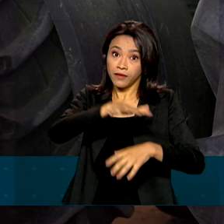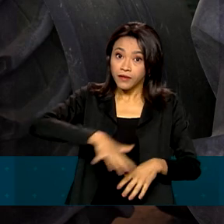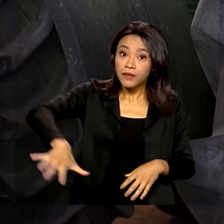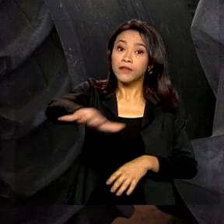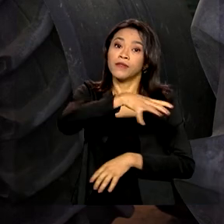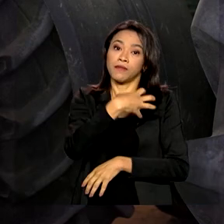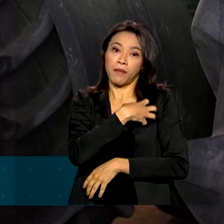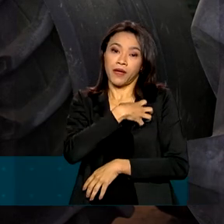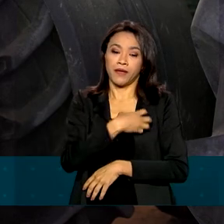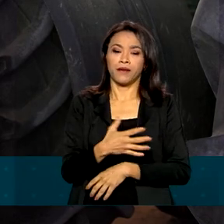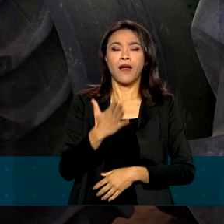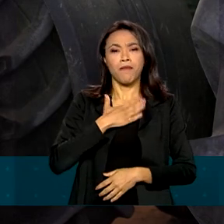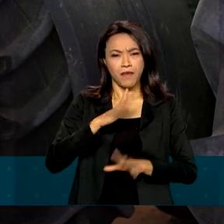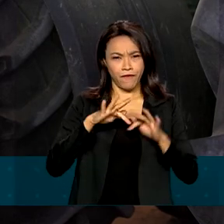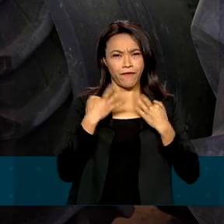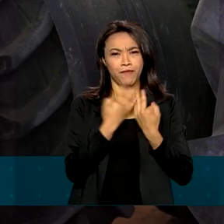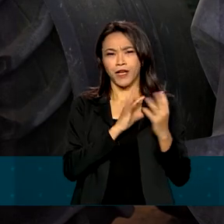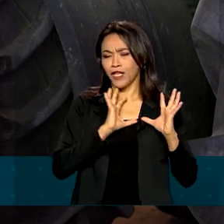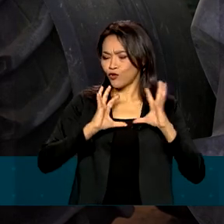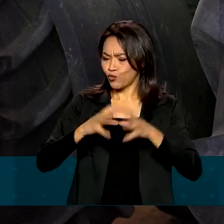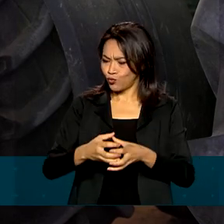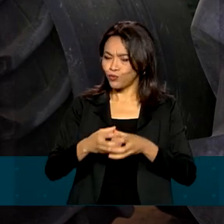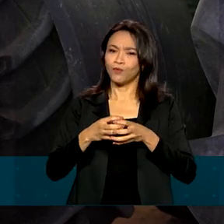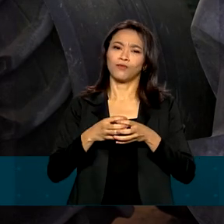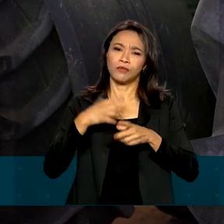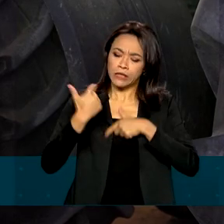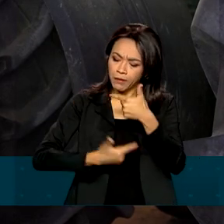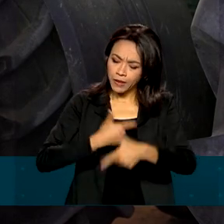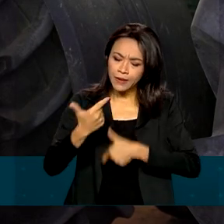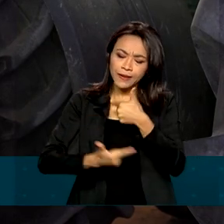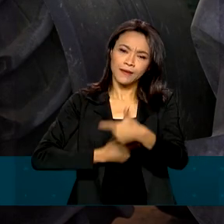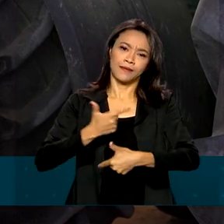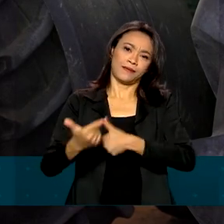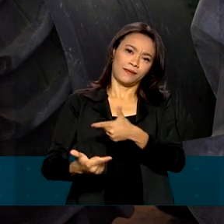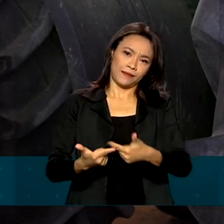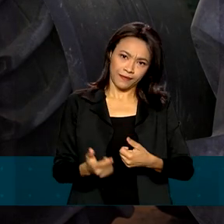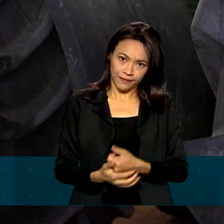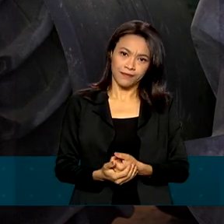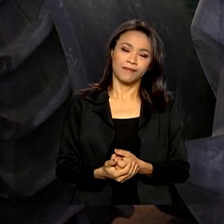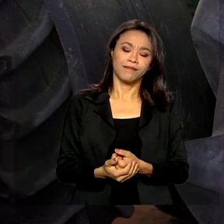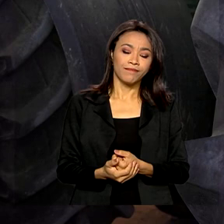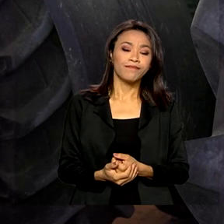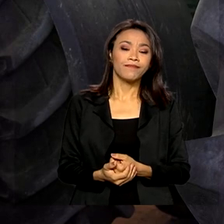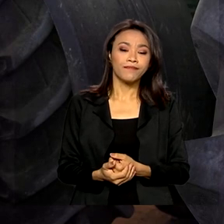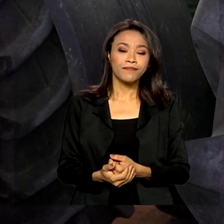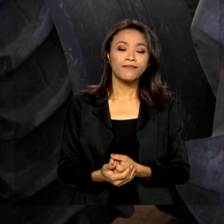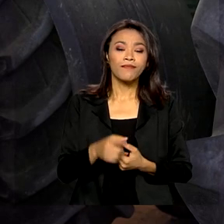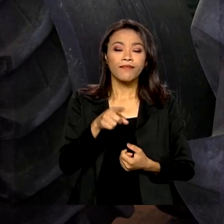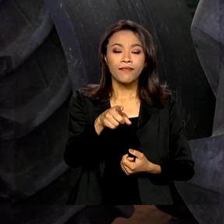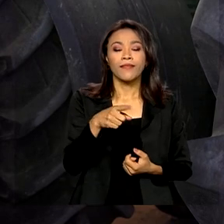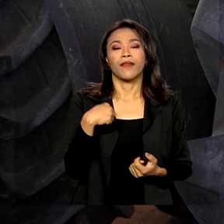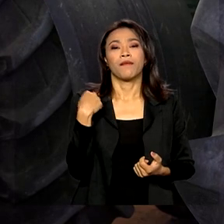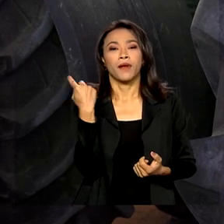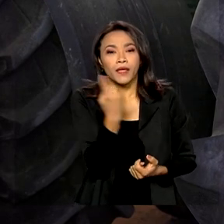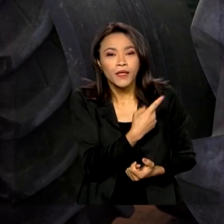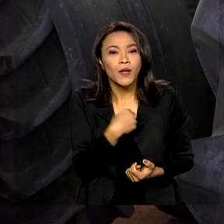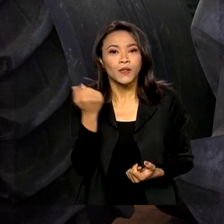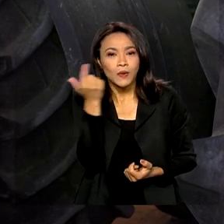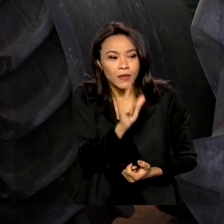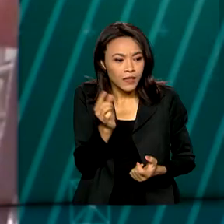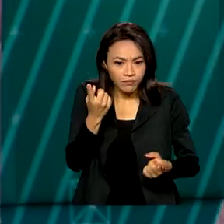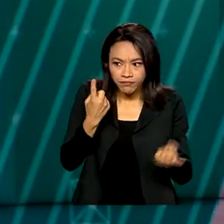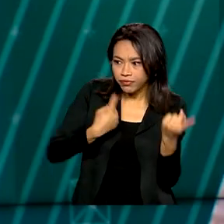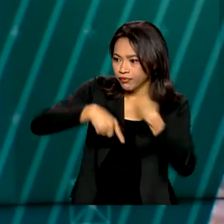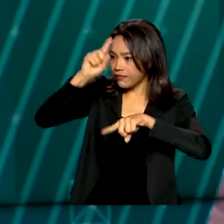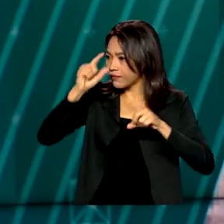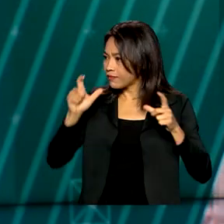família toda aí, envolvida, trabalhando, para fazer, transformar essa região aqui.